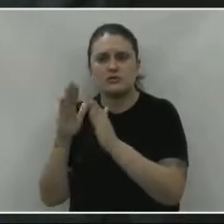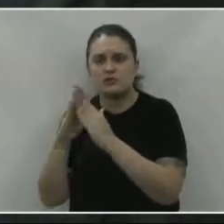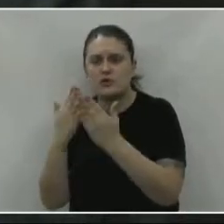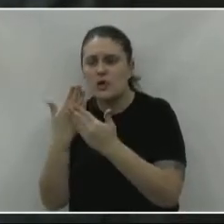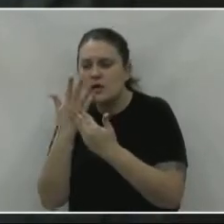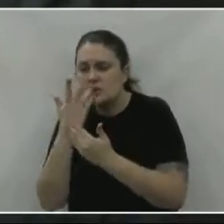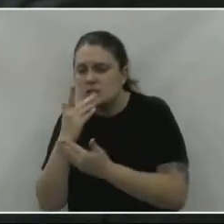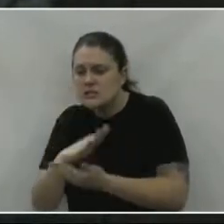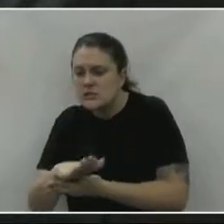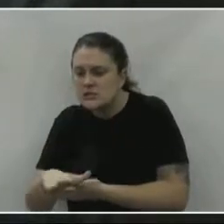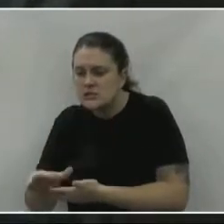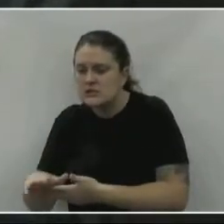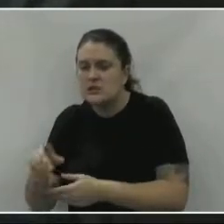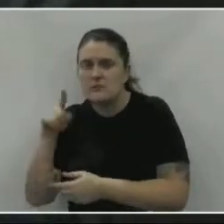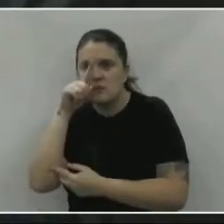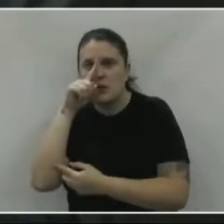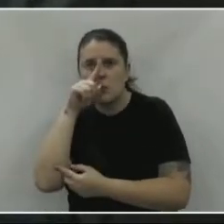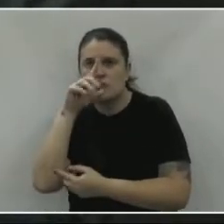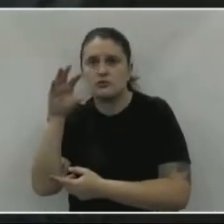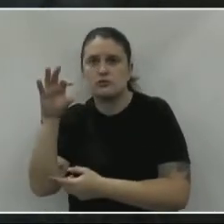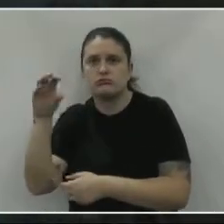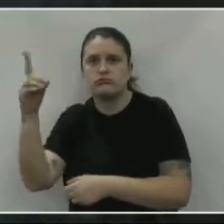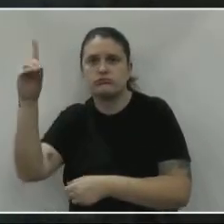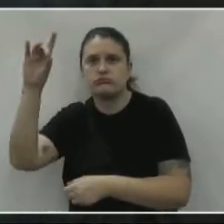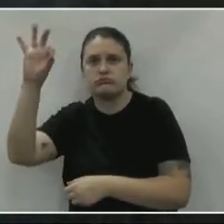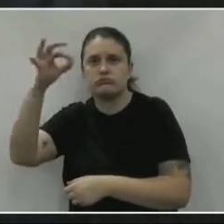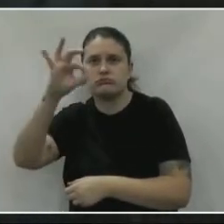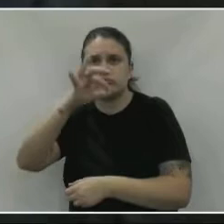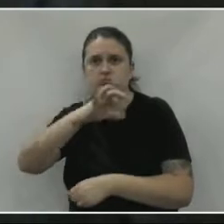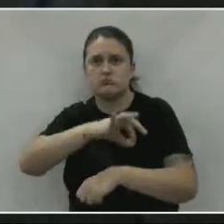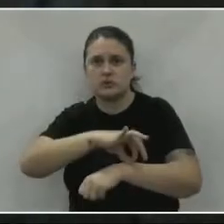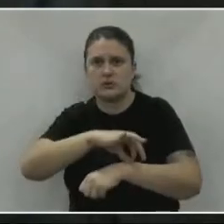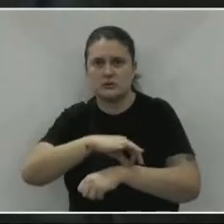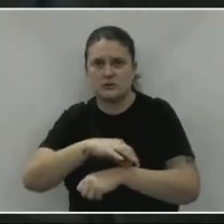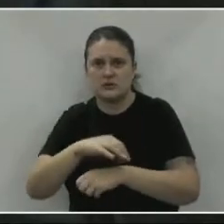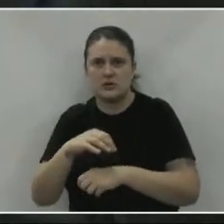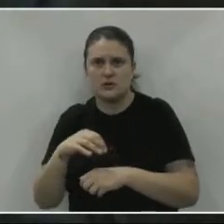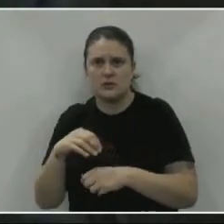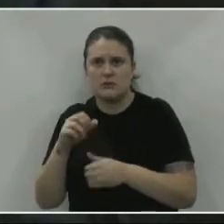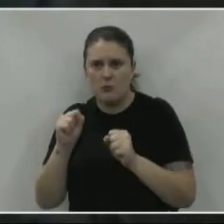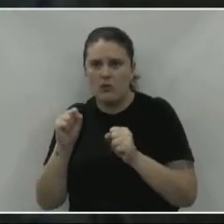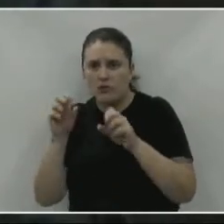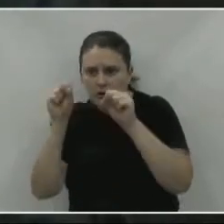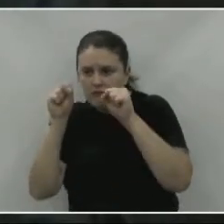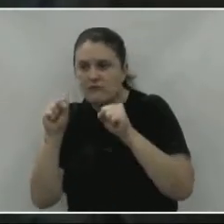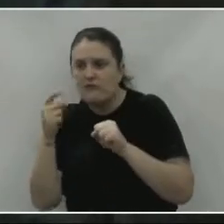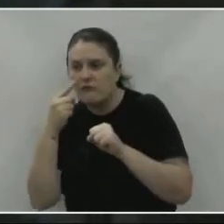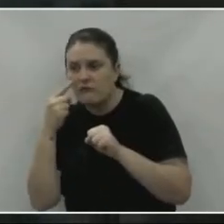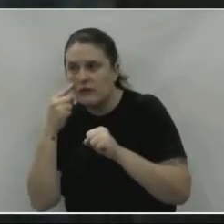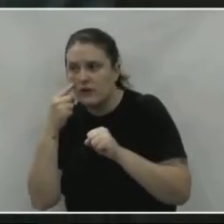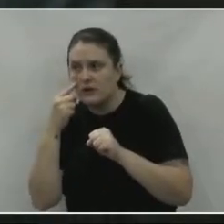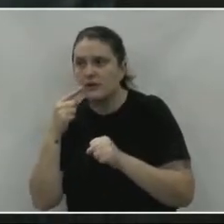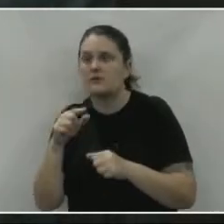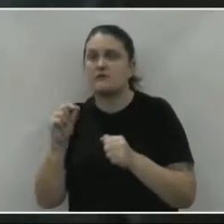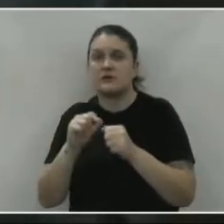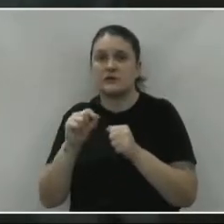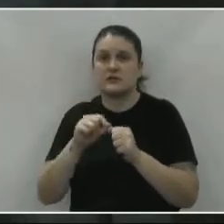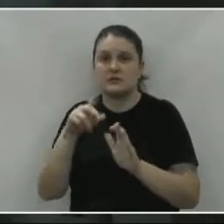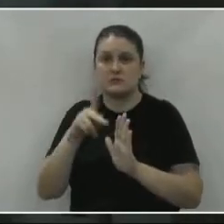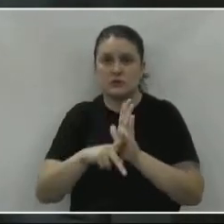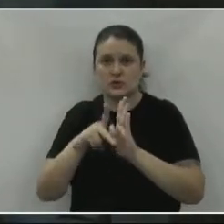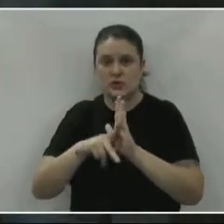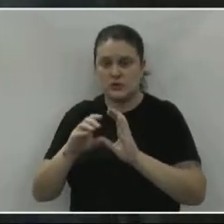Se as crianças saírem lá, é perigoso. É só passar lá para ver se eu estou falando alguma coisa que não é. Então, faz um projeto de